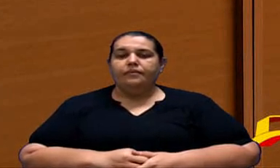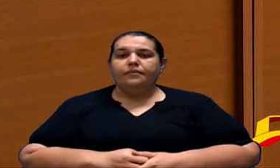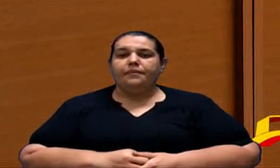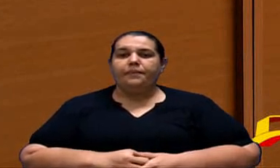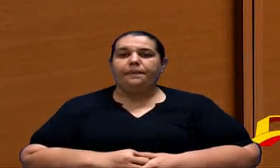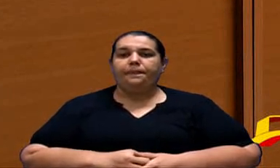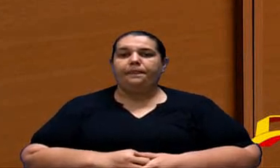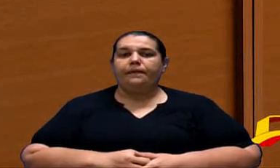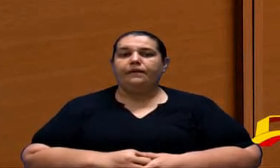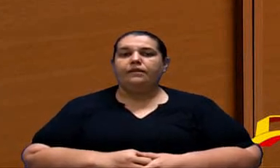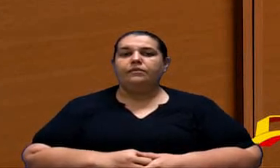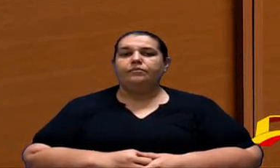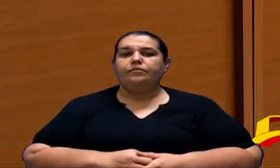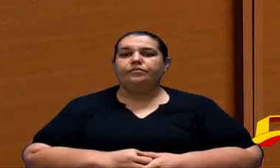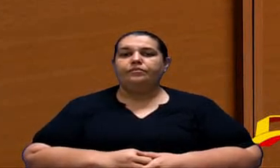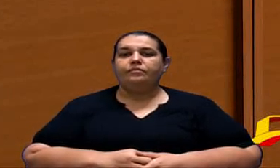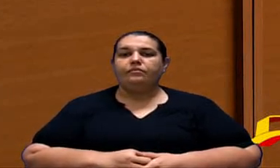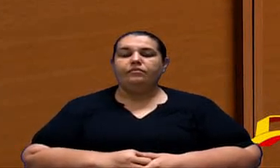Liga aí